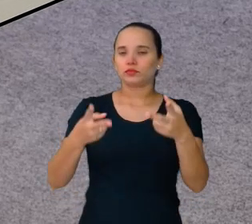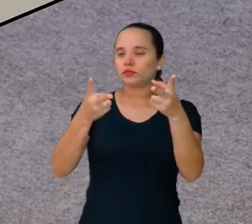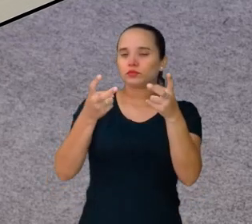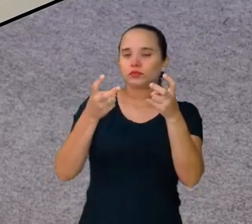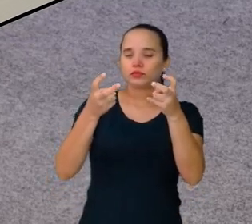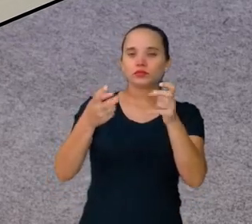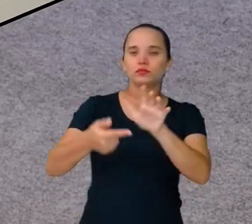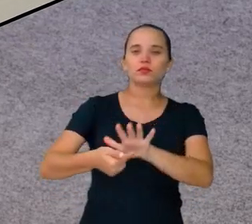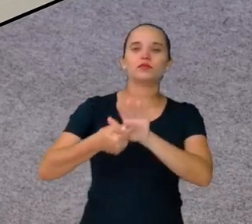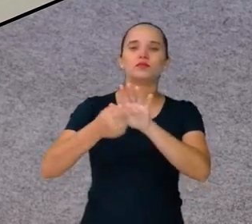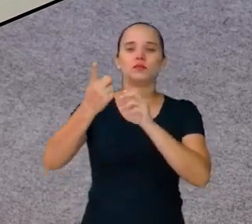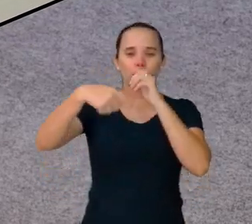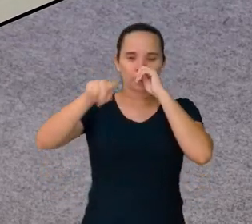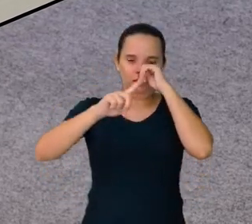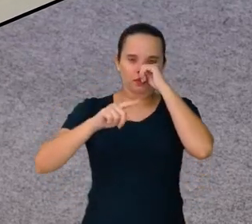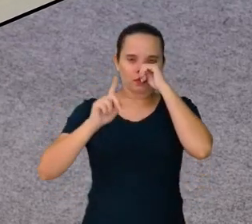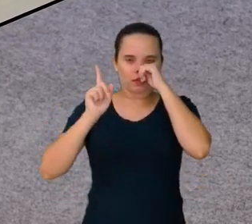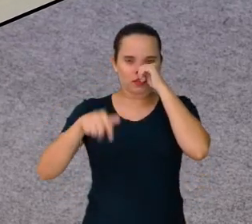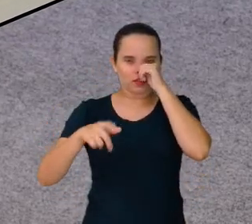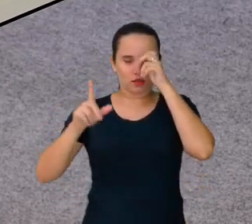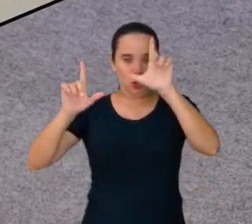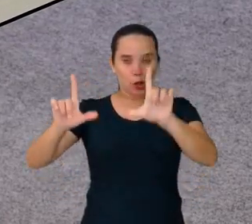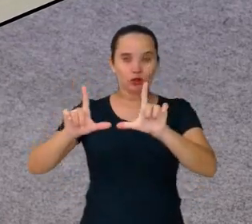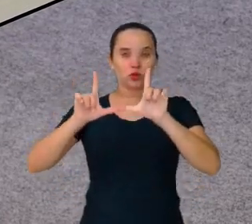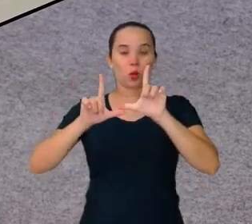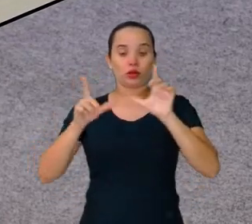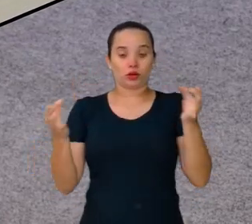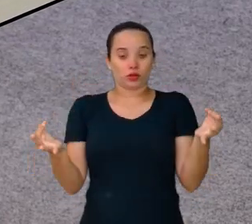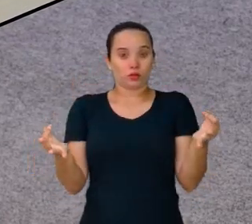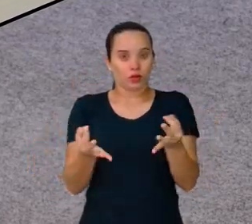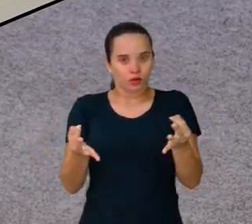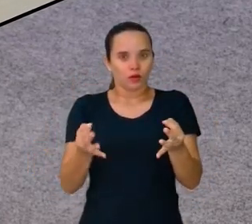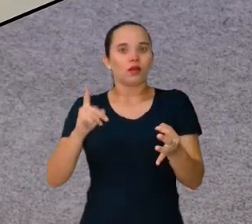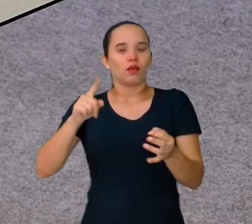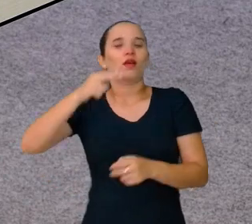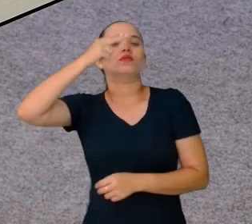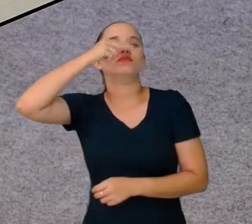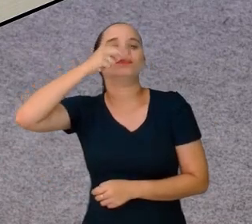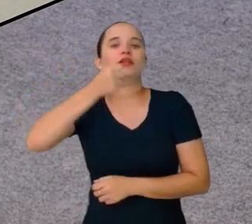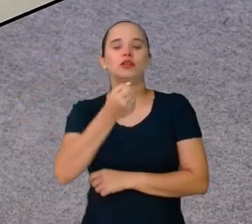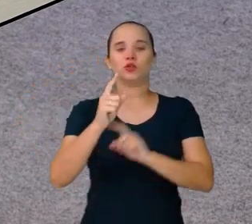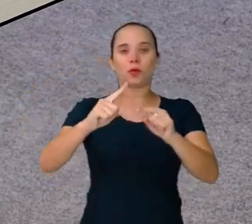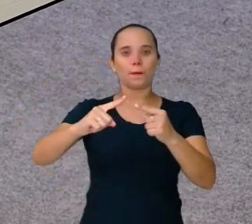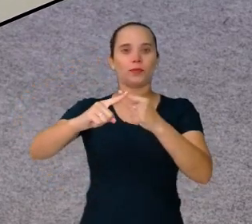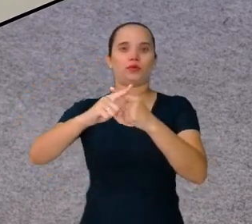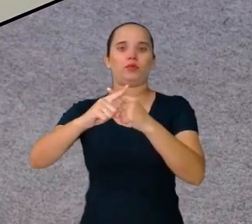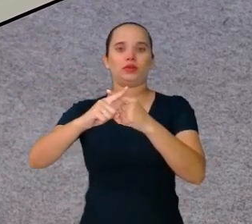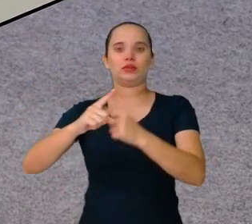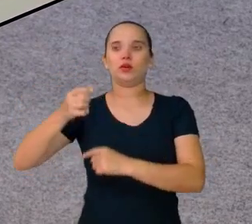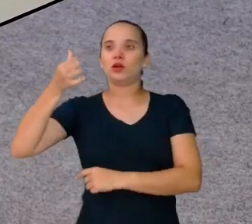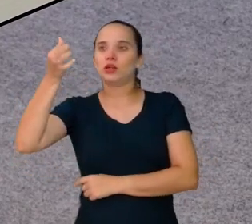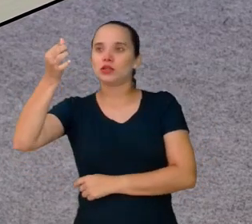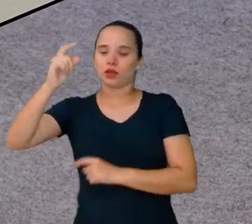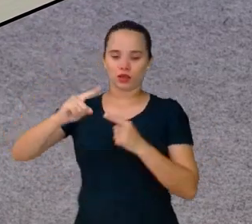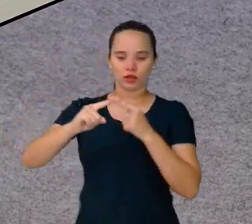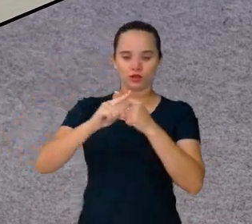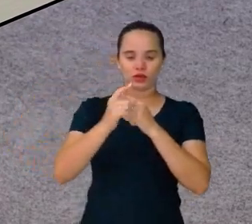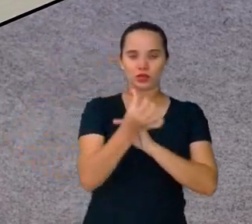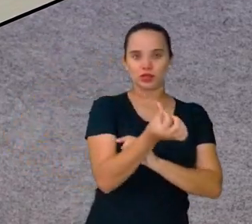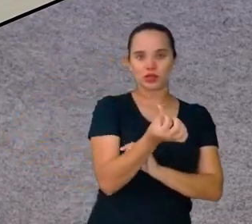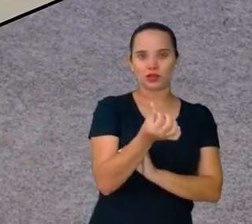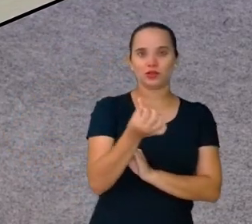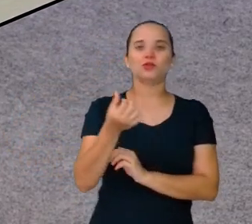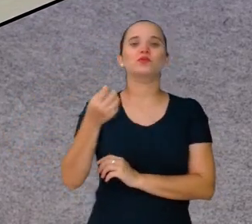o que eu mostrei para vocês é que os quadrados perfeitos é a mesma multiplicação. 6 vezes 6 dá 36.